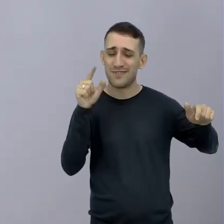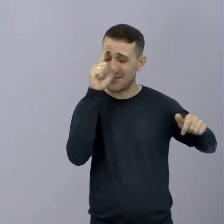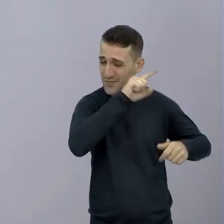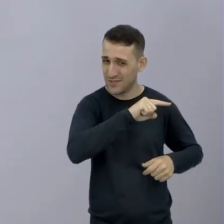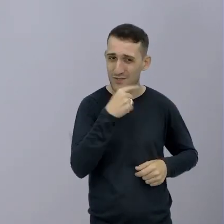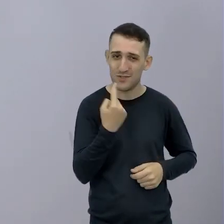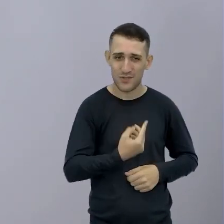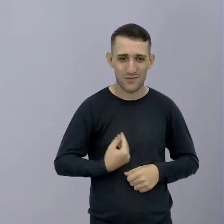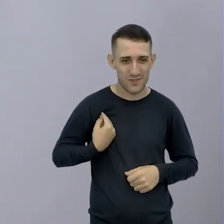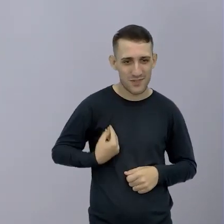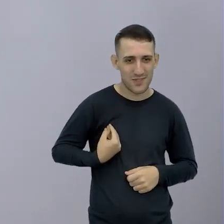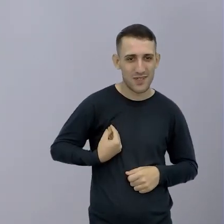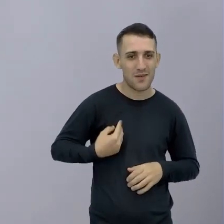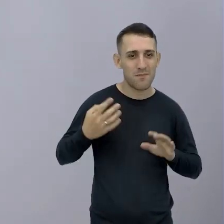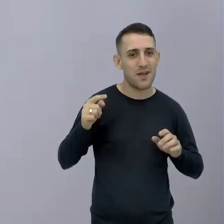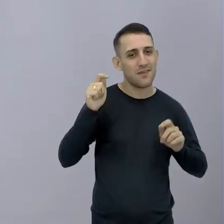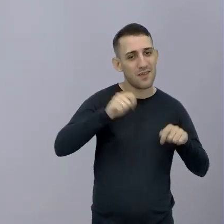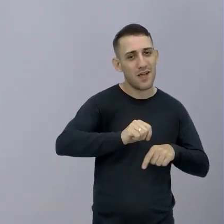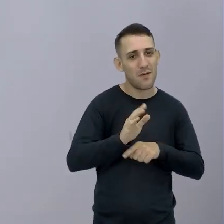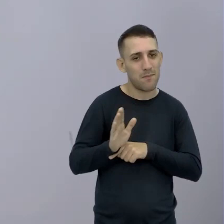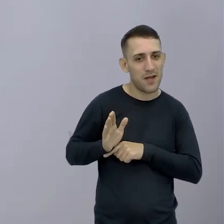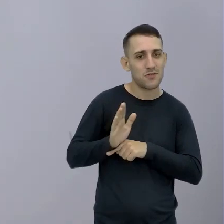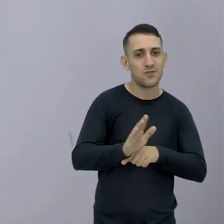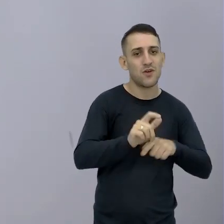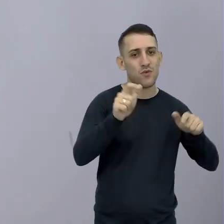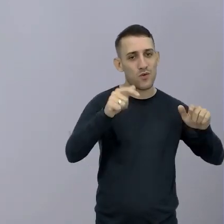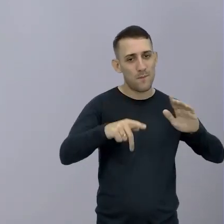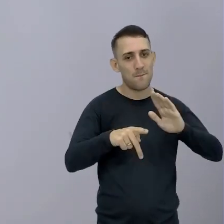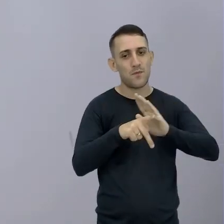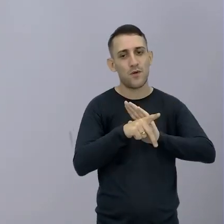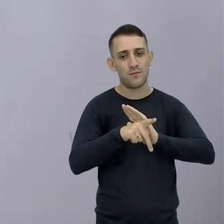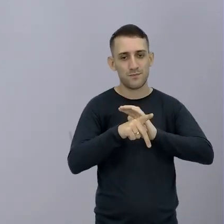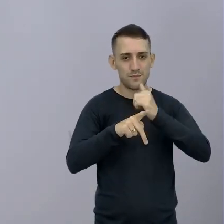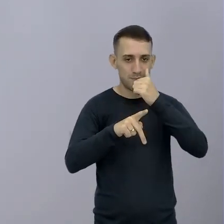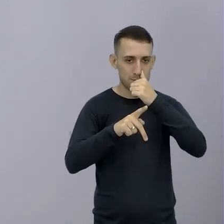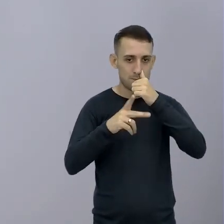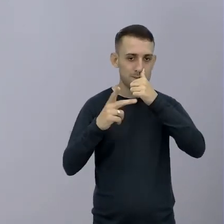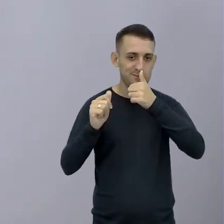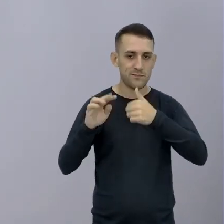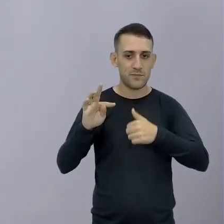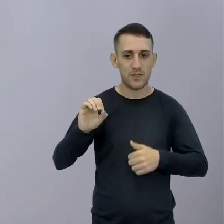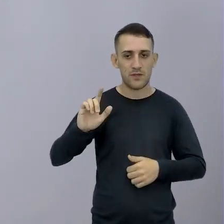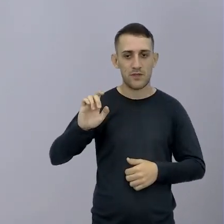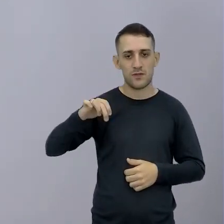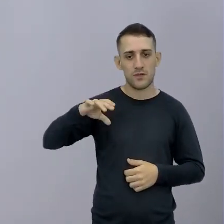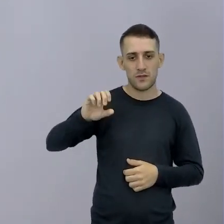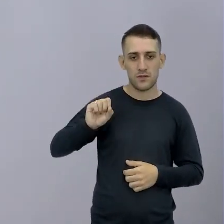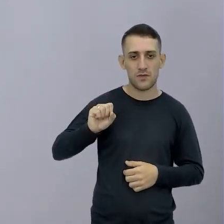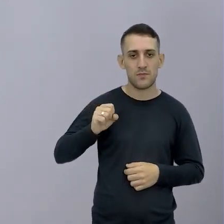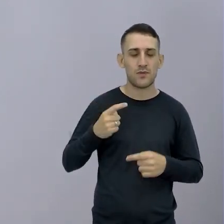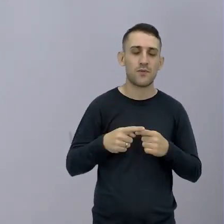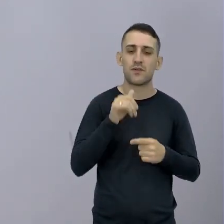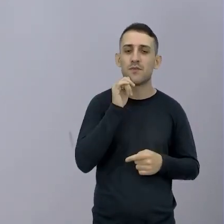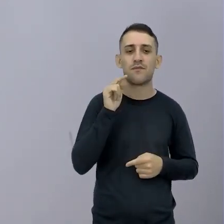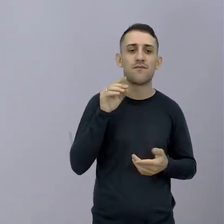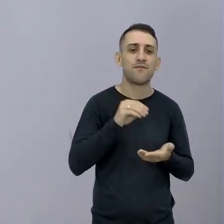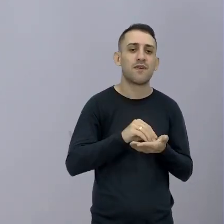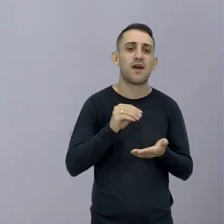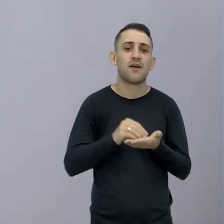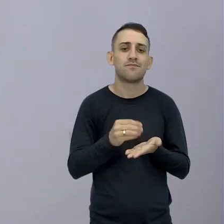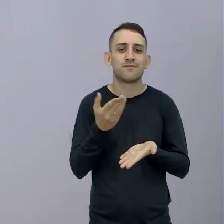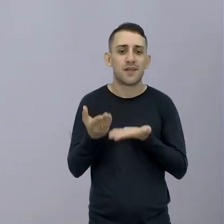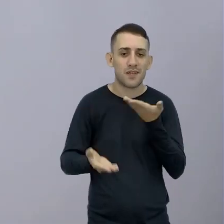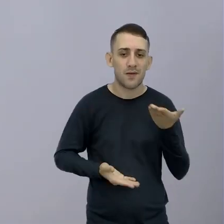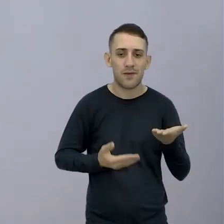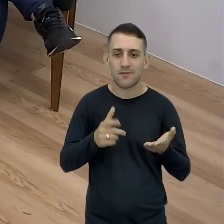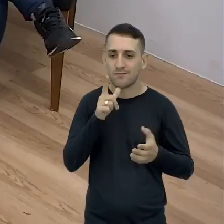Mas extremamente Favorável A esses ambientes Esses organismos Patógenos Por exemplo Uma falta de Tratamento